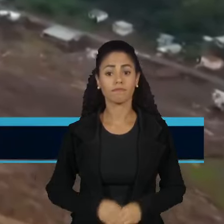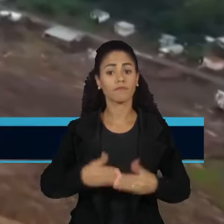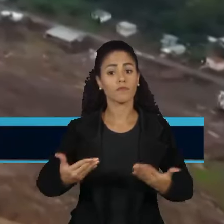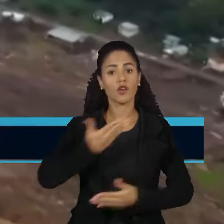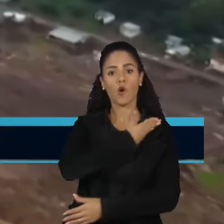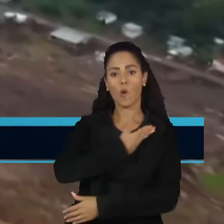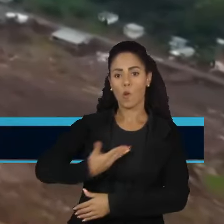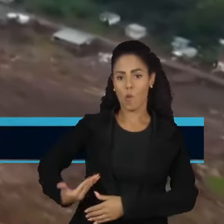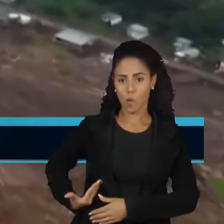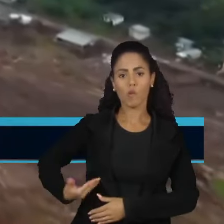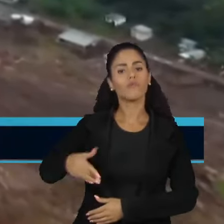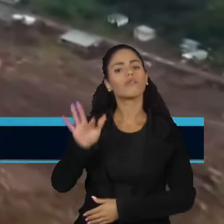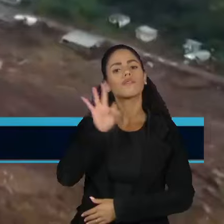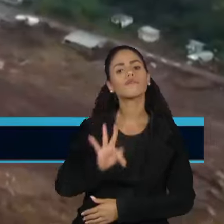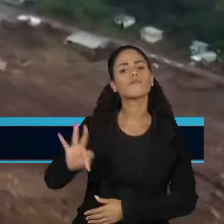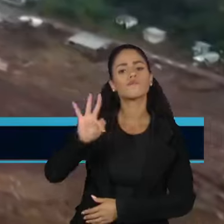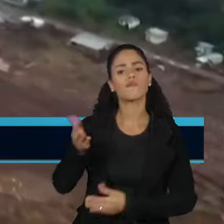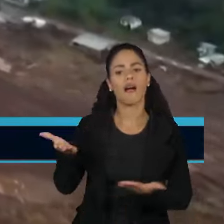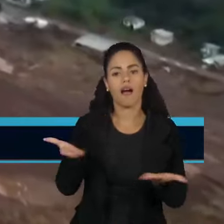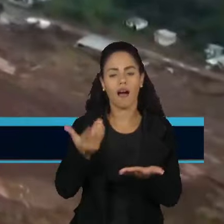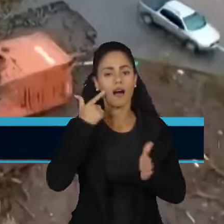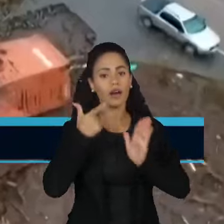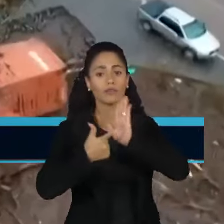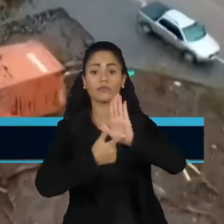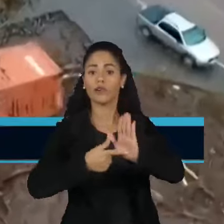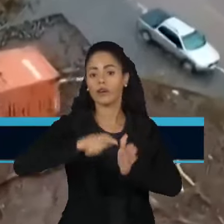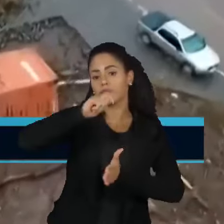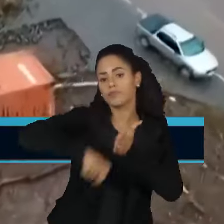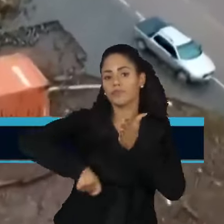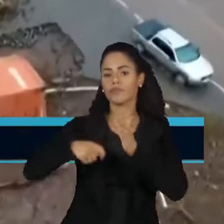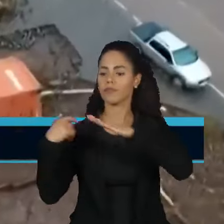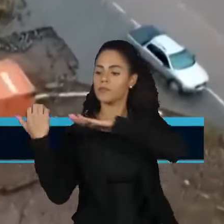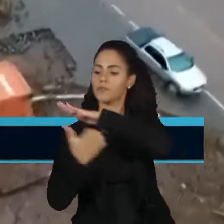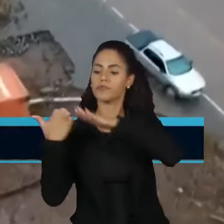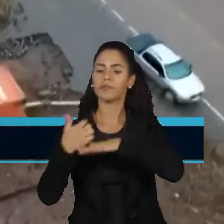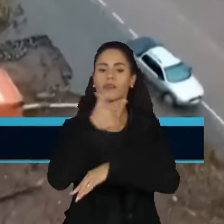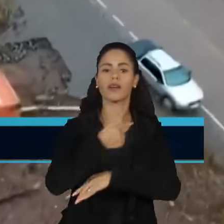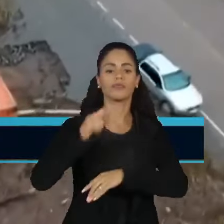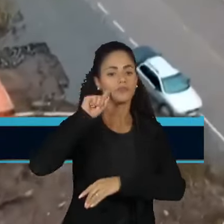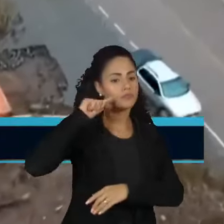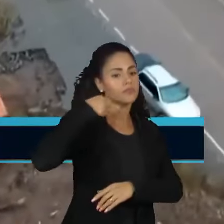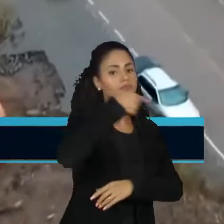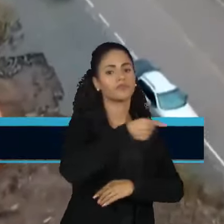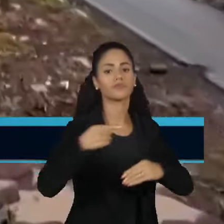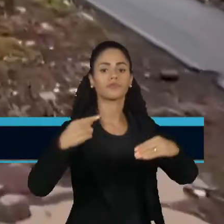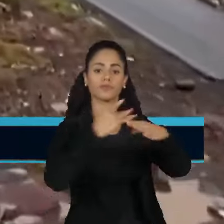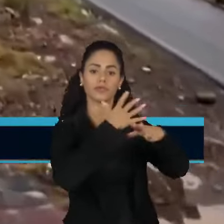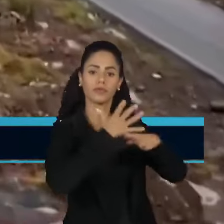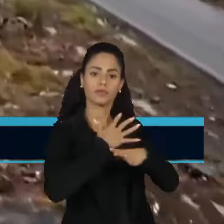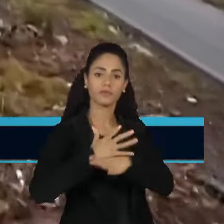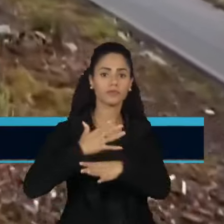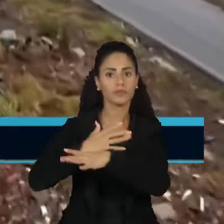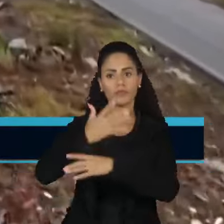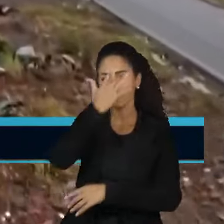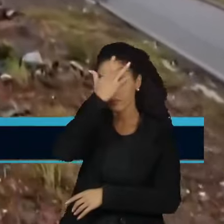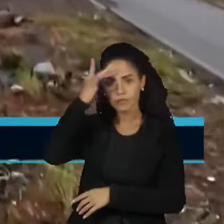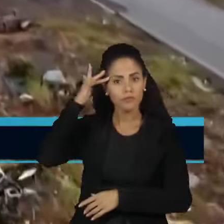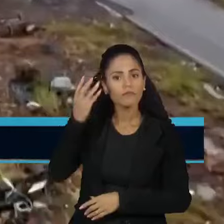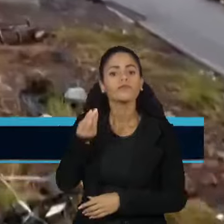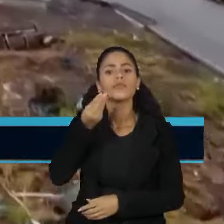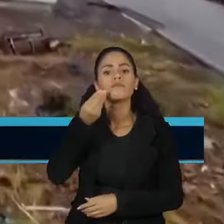governo do Rio Grande do Sul planeja contratar empresas até a semana que vem para montar cidades provisórias para